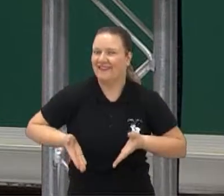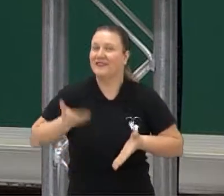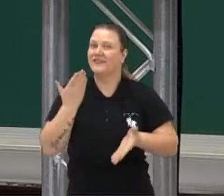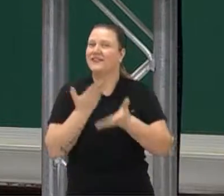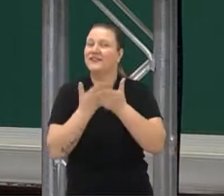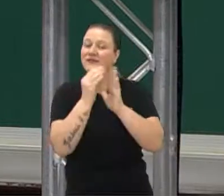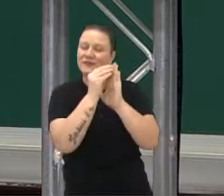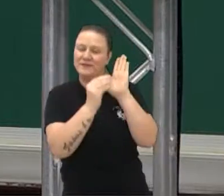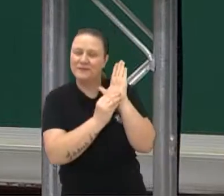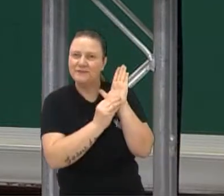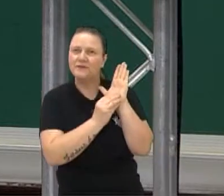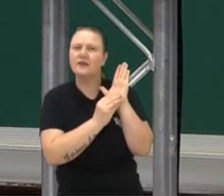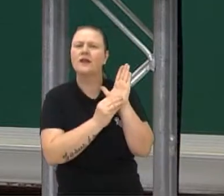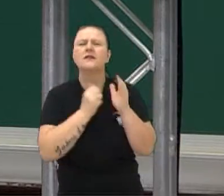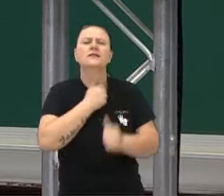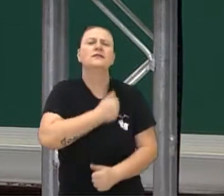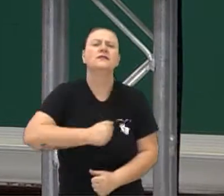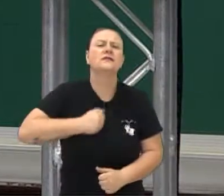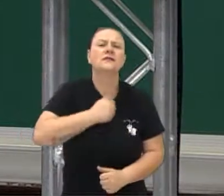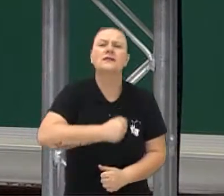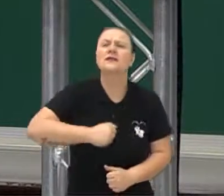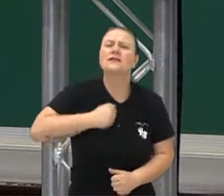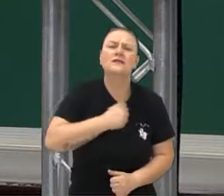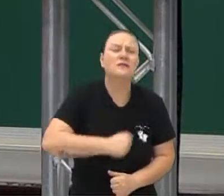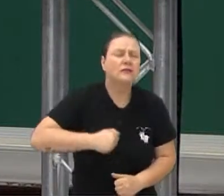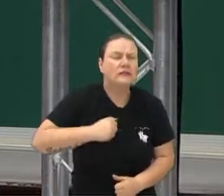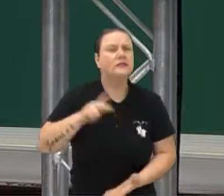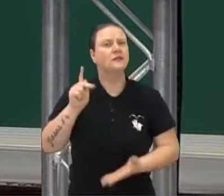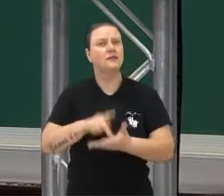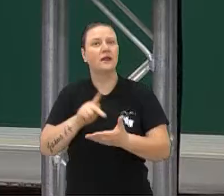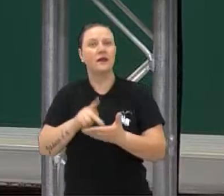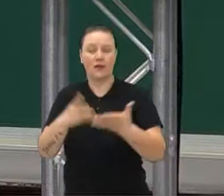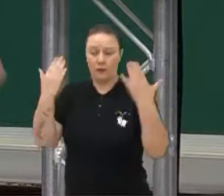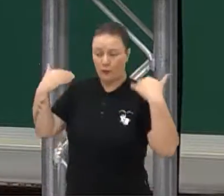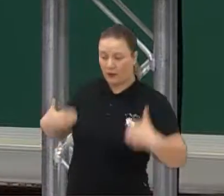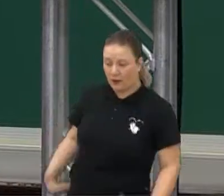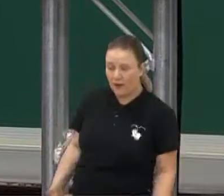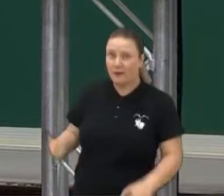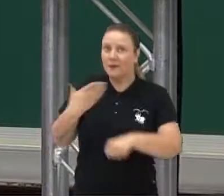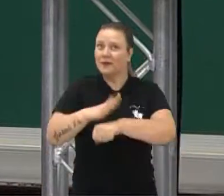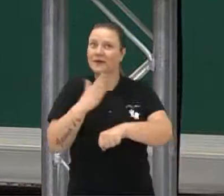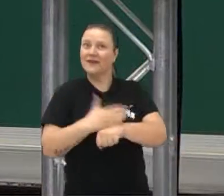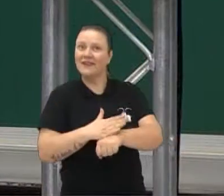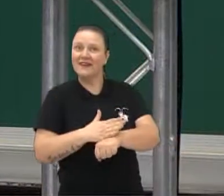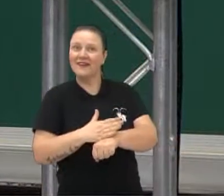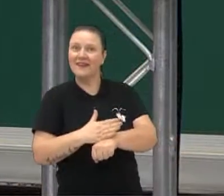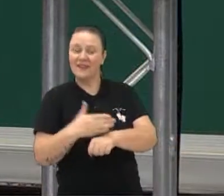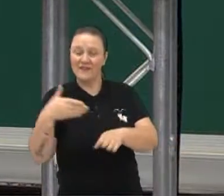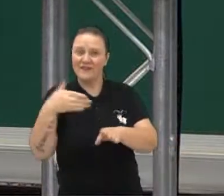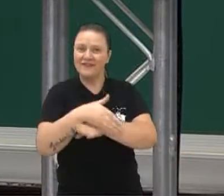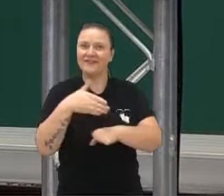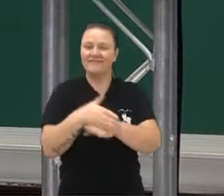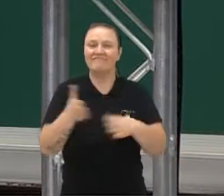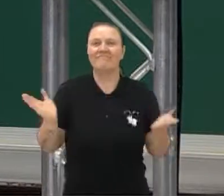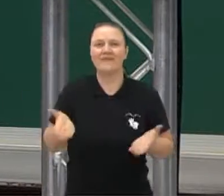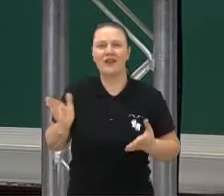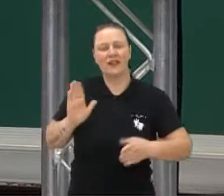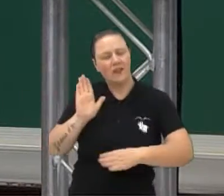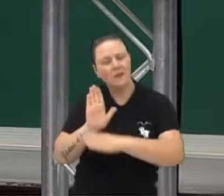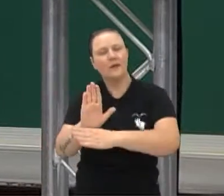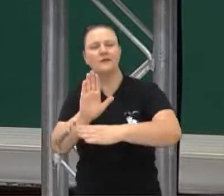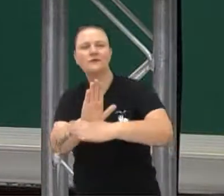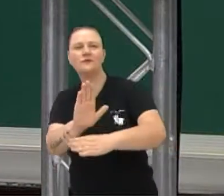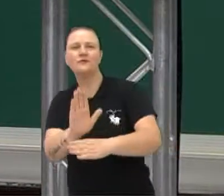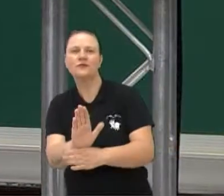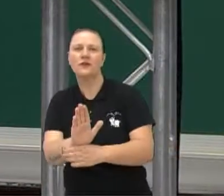só? A minha saudade de vocês era tanta que me fez eu me preparar para estar aqui hoje e colaborar com essa